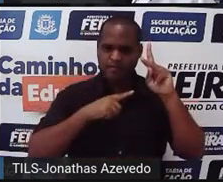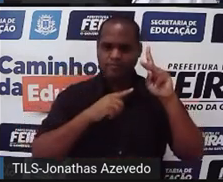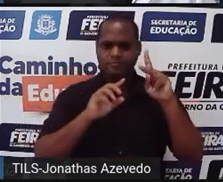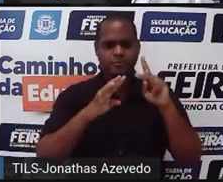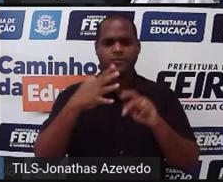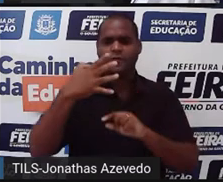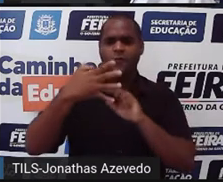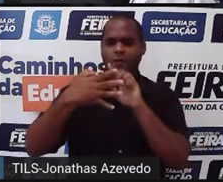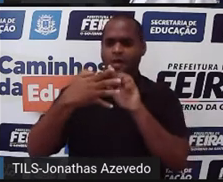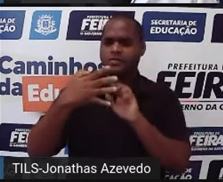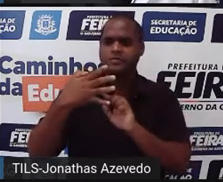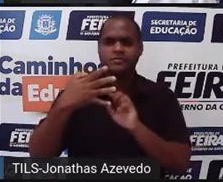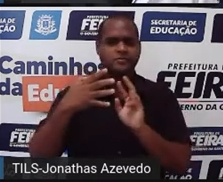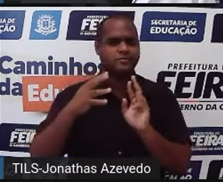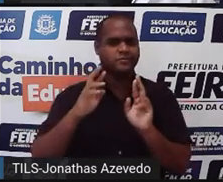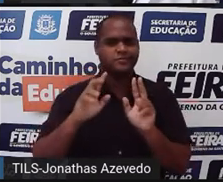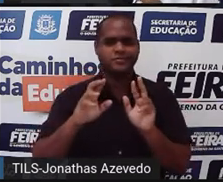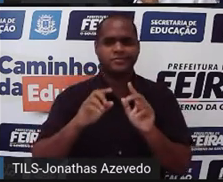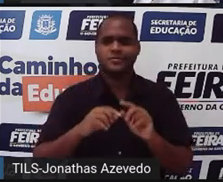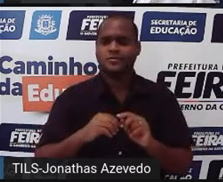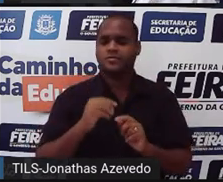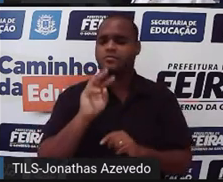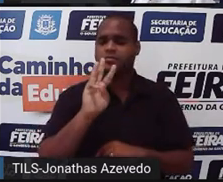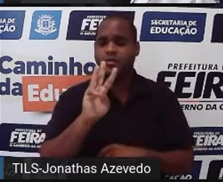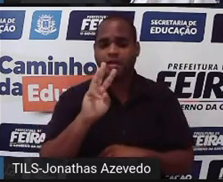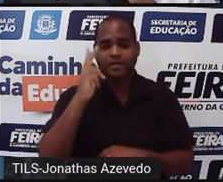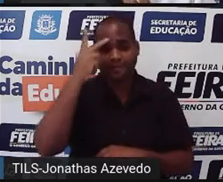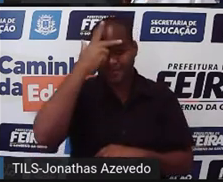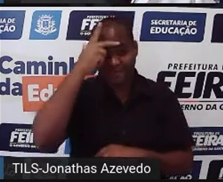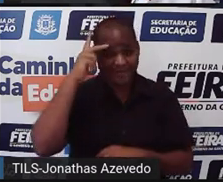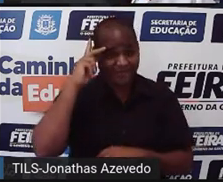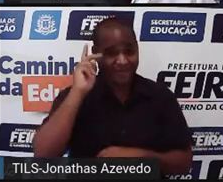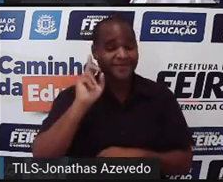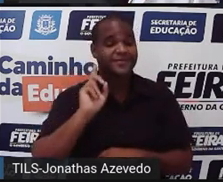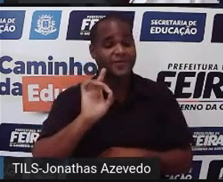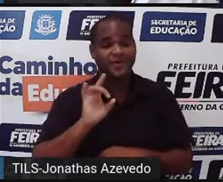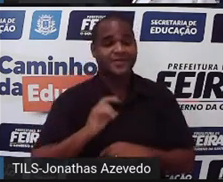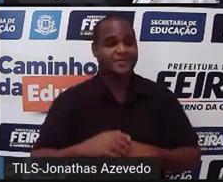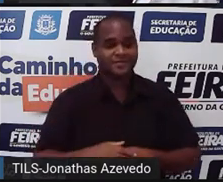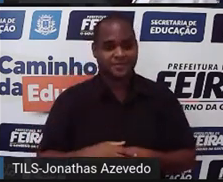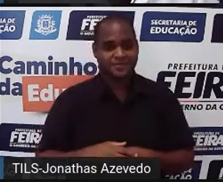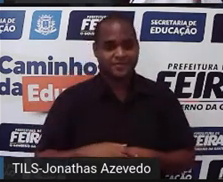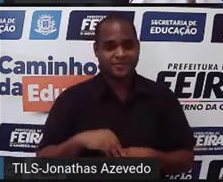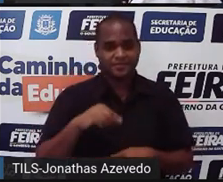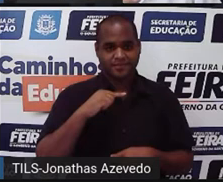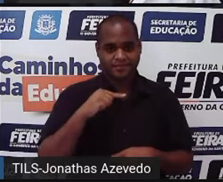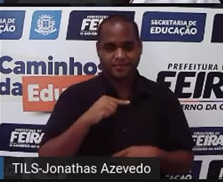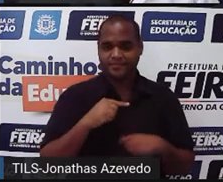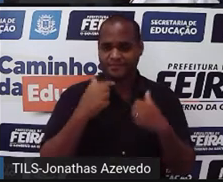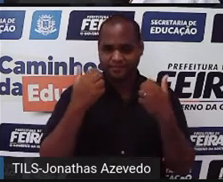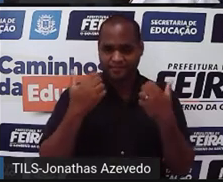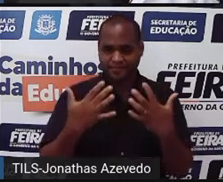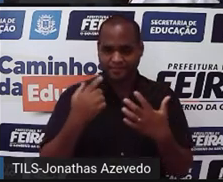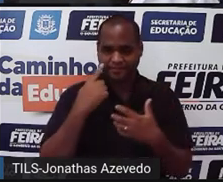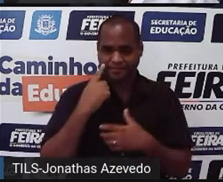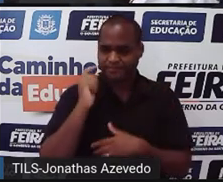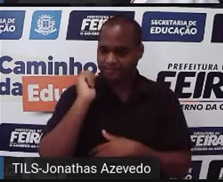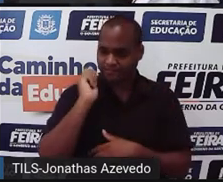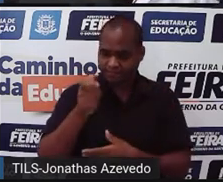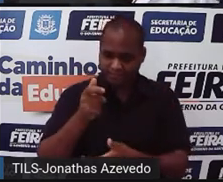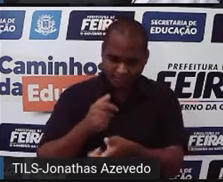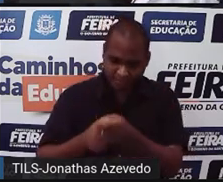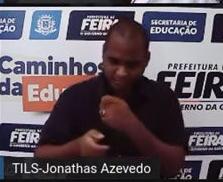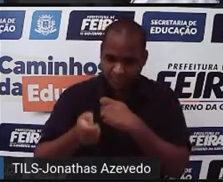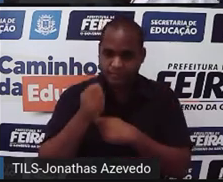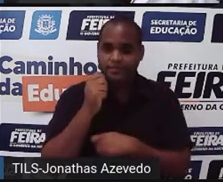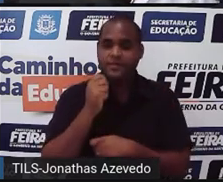quatro pessoas, são apenas três. Por que três? Por que foram pescados três